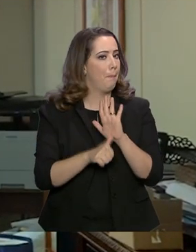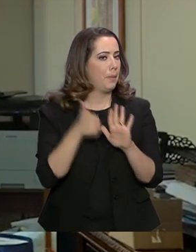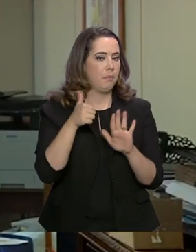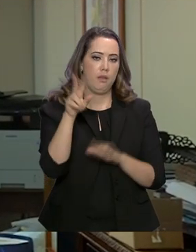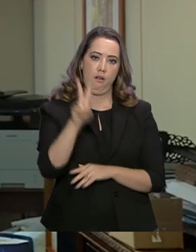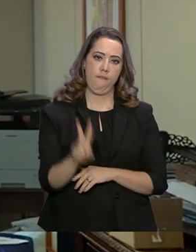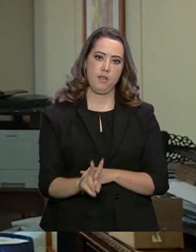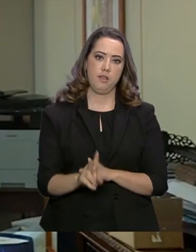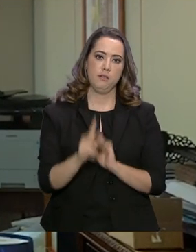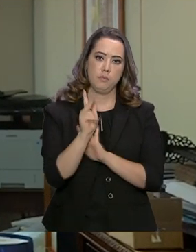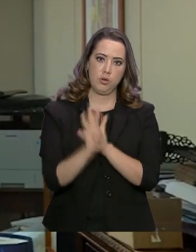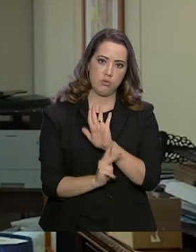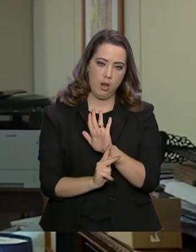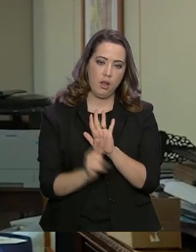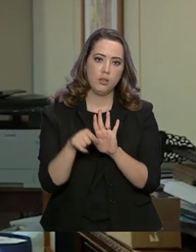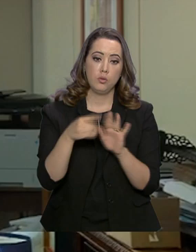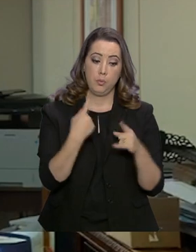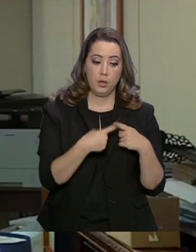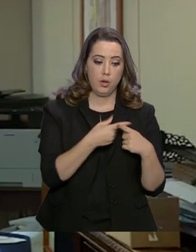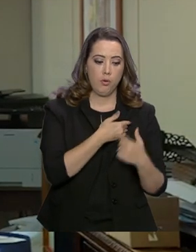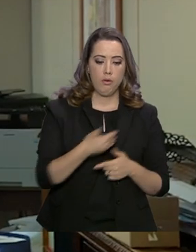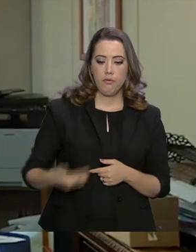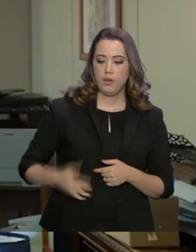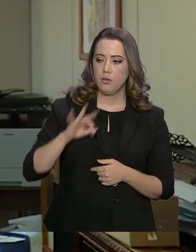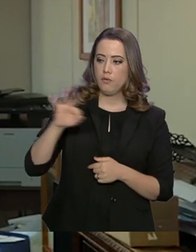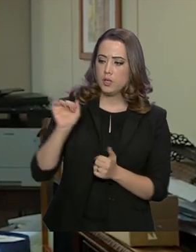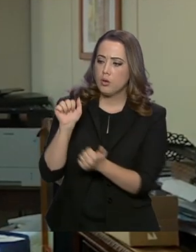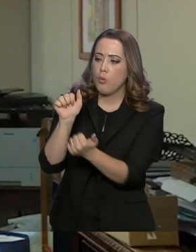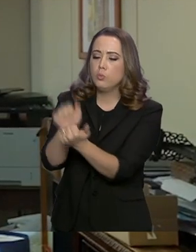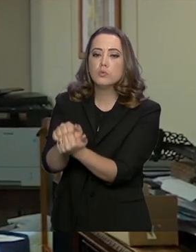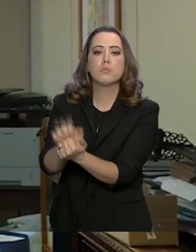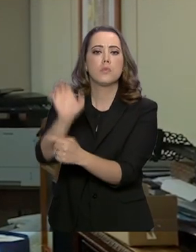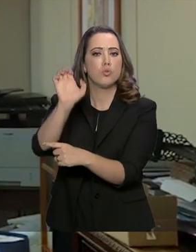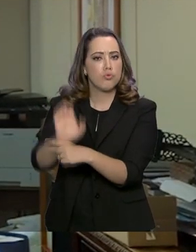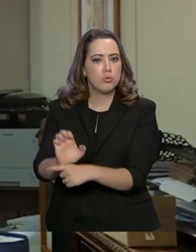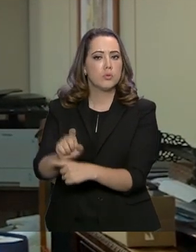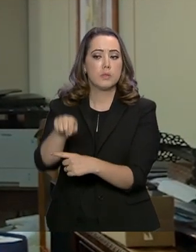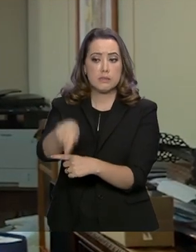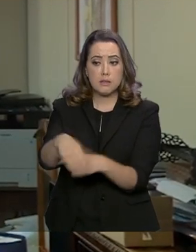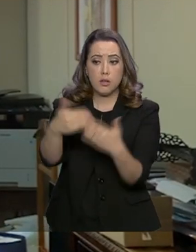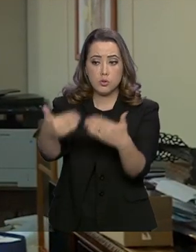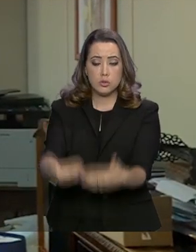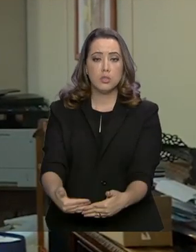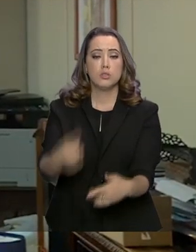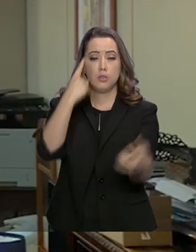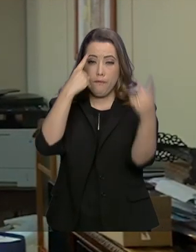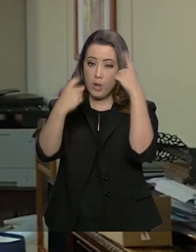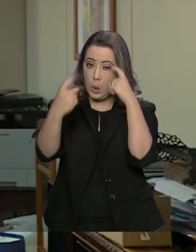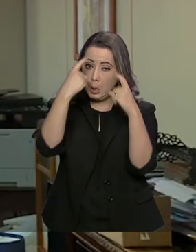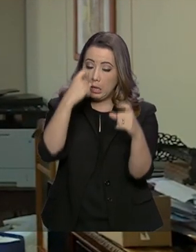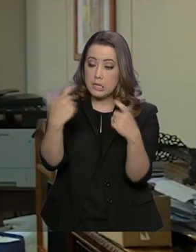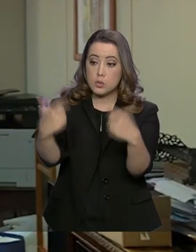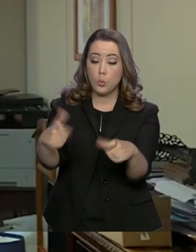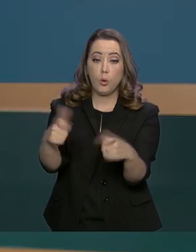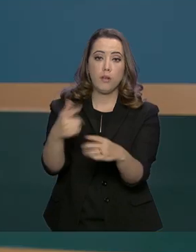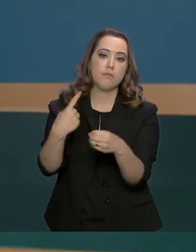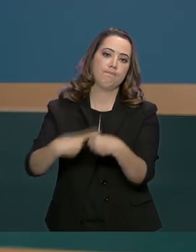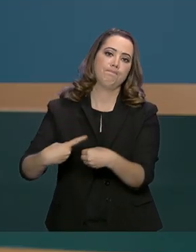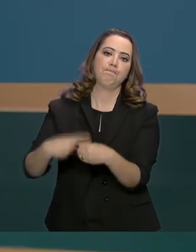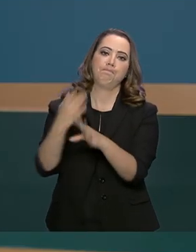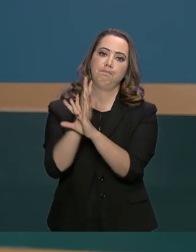pioneiro, que leva a União Federal, juntamente com os estados e municípios, ao enfrentamento mais de perto da violência urbana.